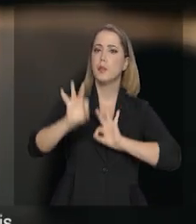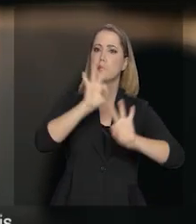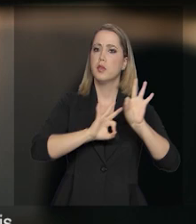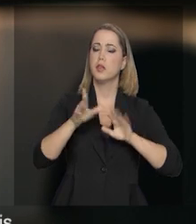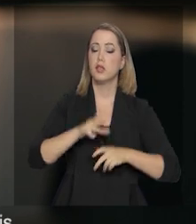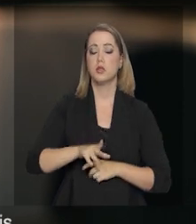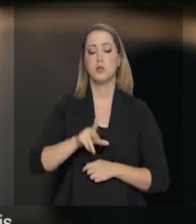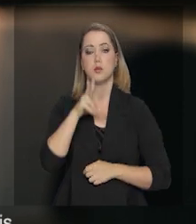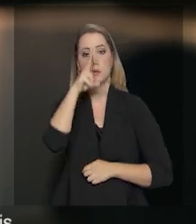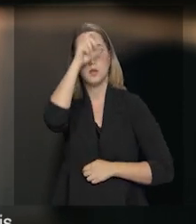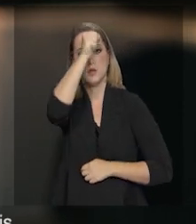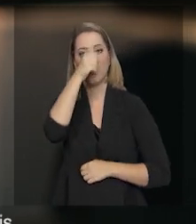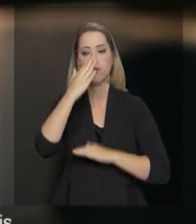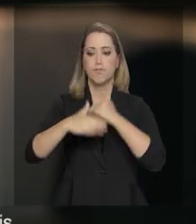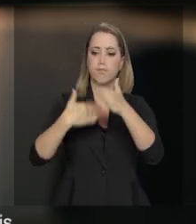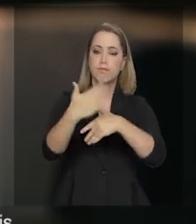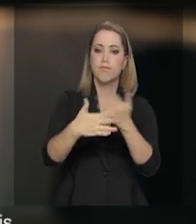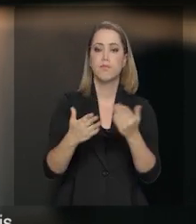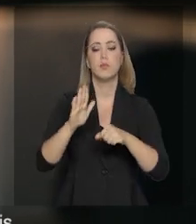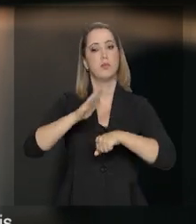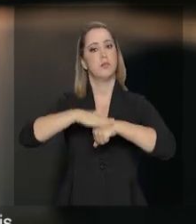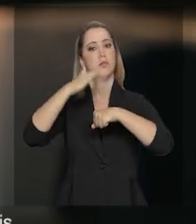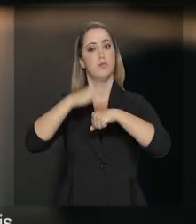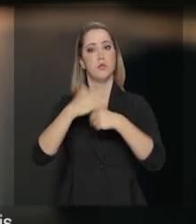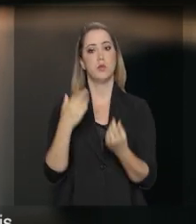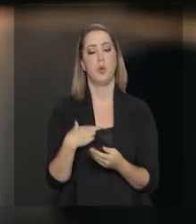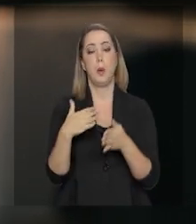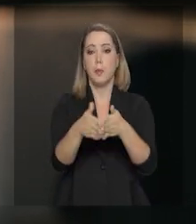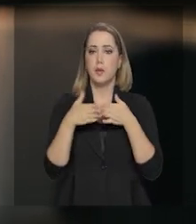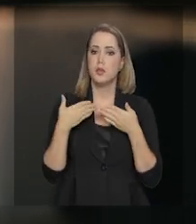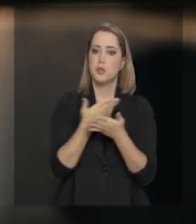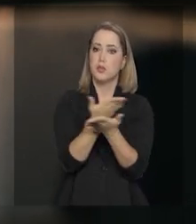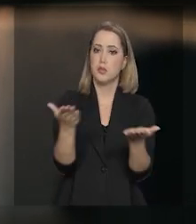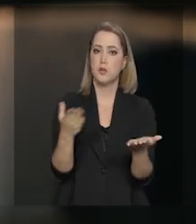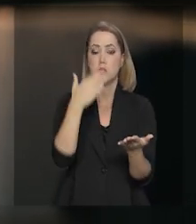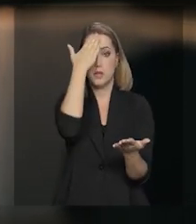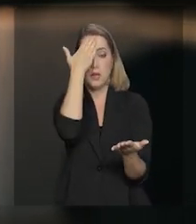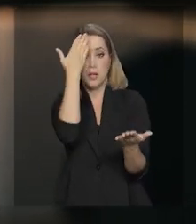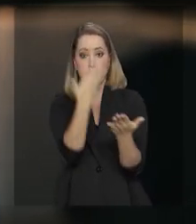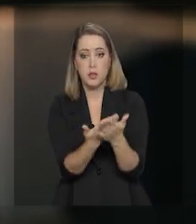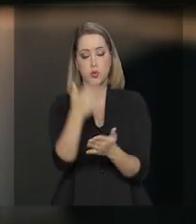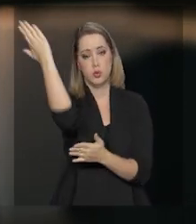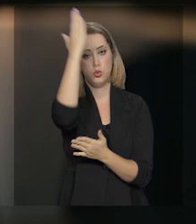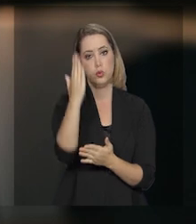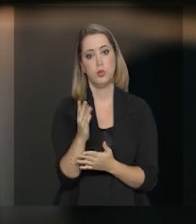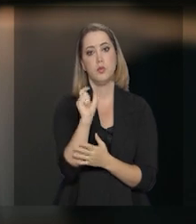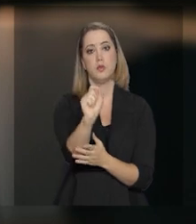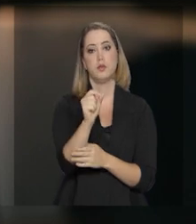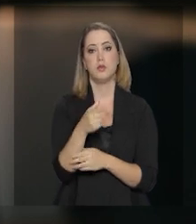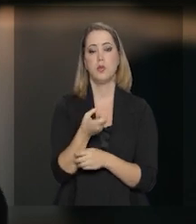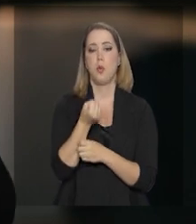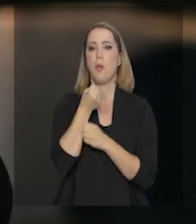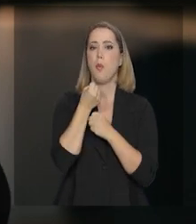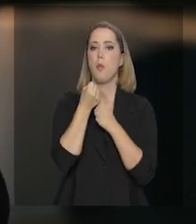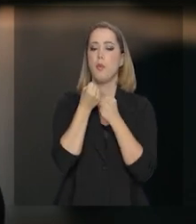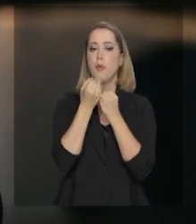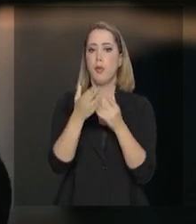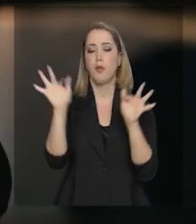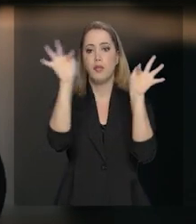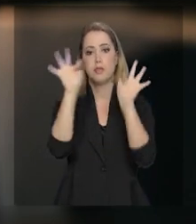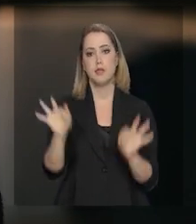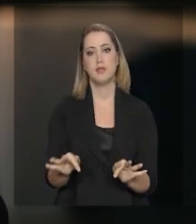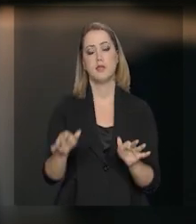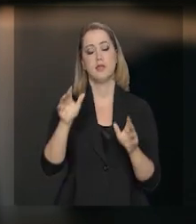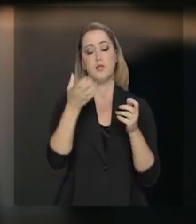preparados e fortes para avançar ainda mais. Peço a você que acredite no Brasil. desejo